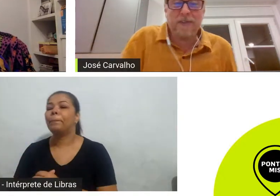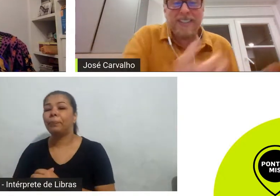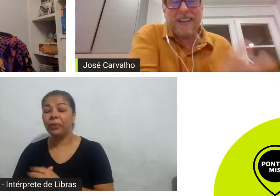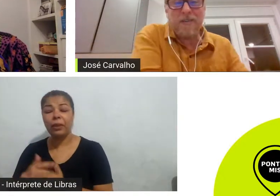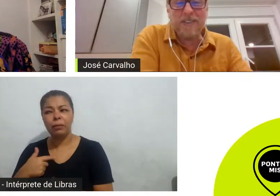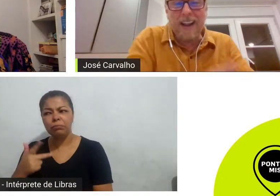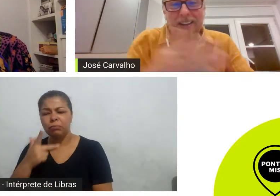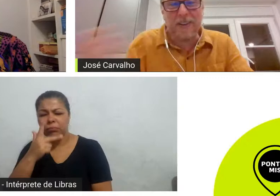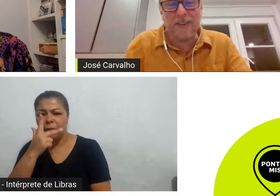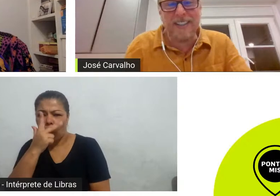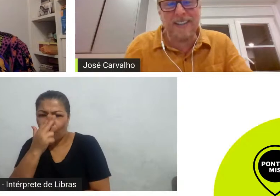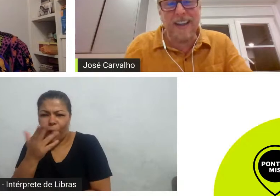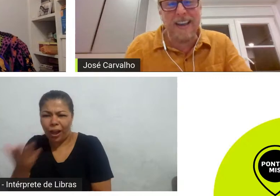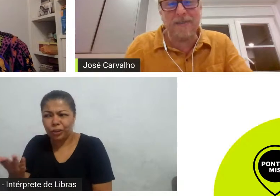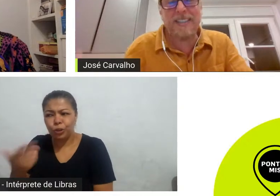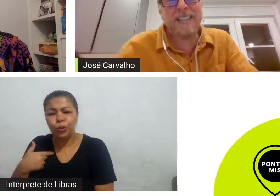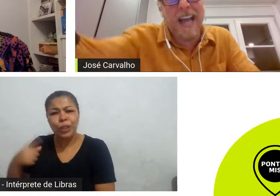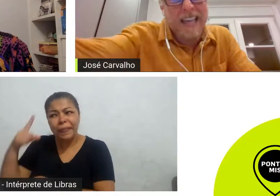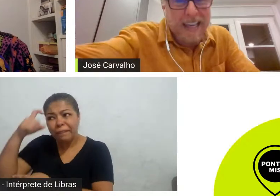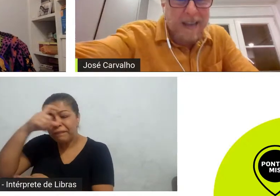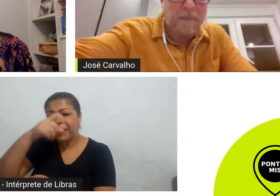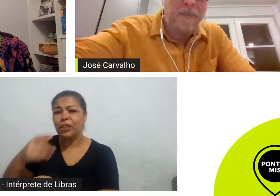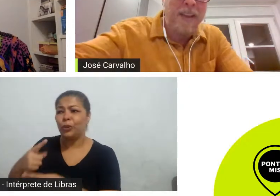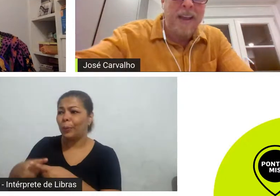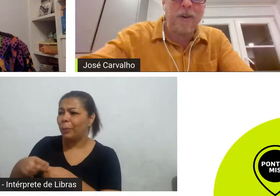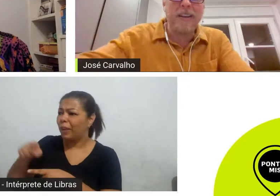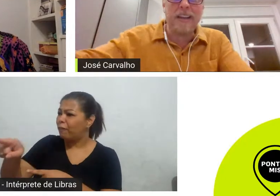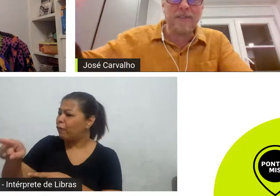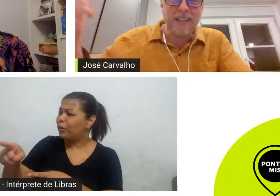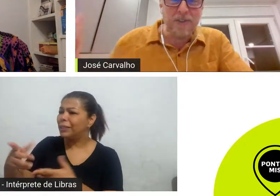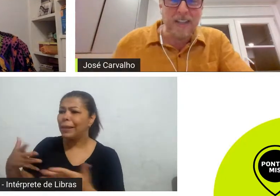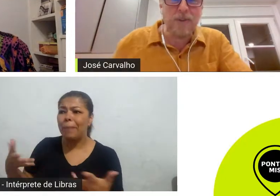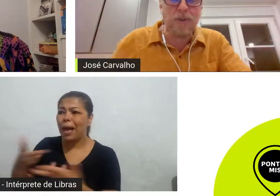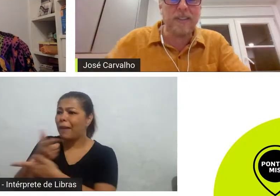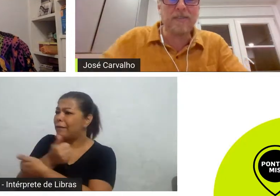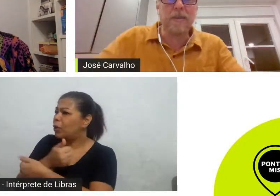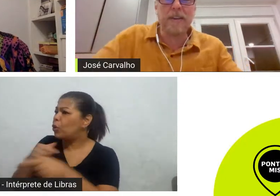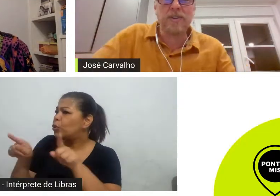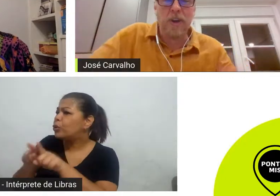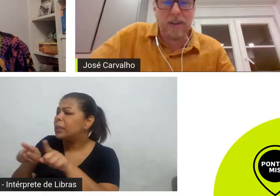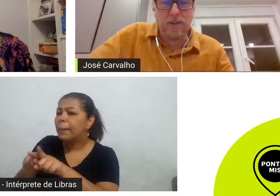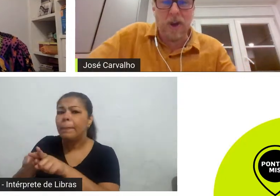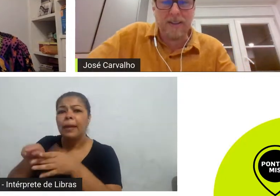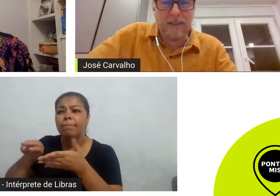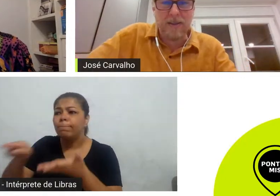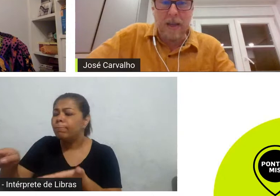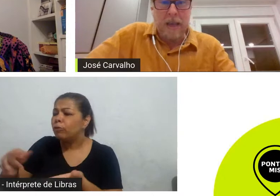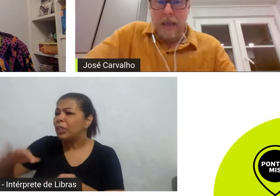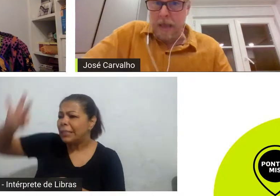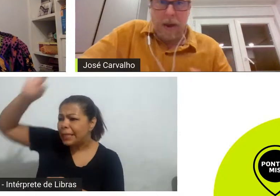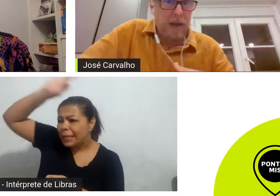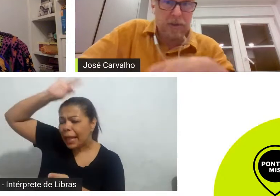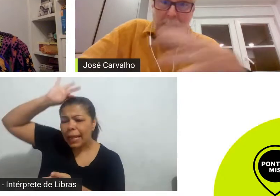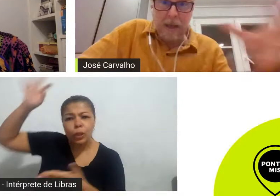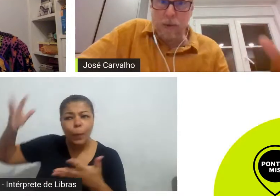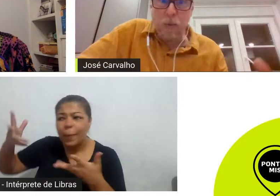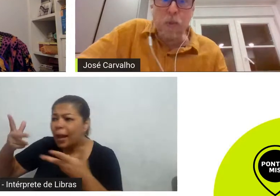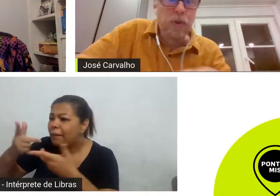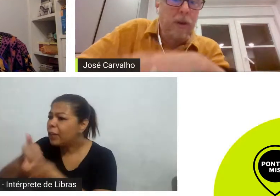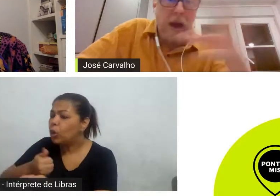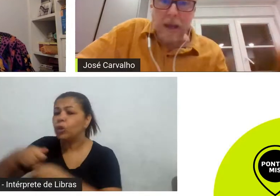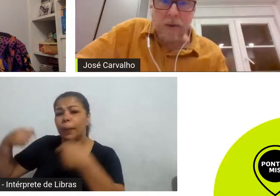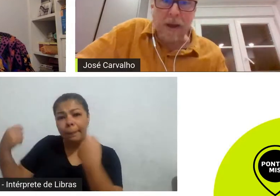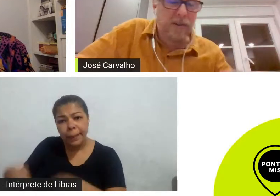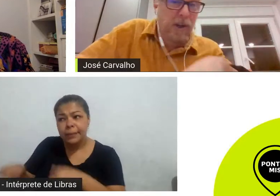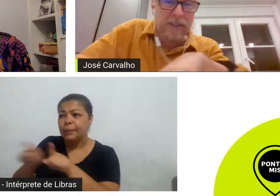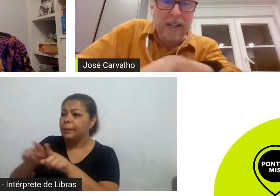eu falei você com o talento que você tem você está aí eu queria que você estivesse contando também histórias nossas eu acho que o